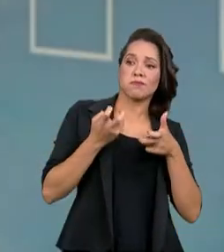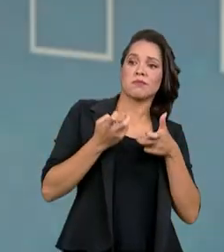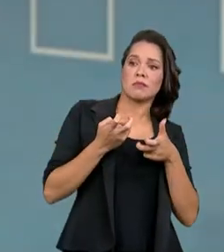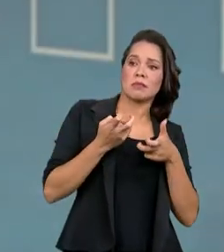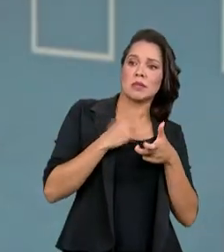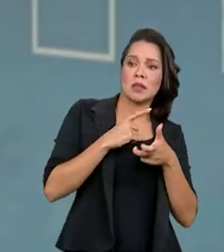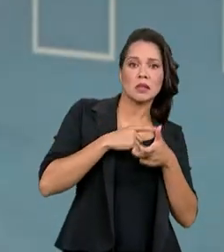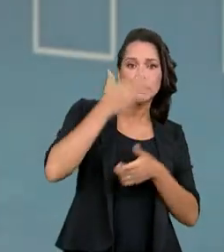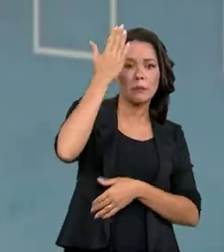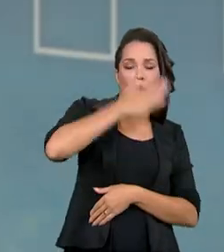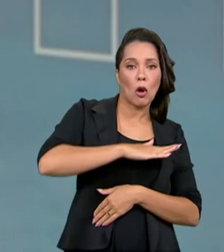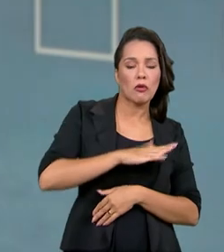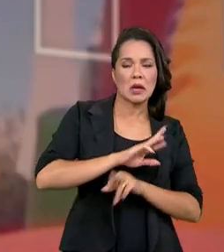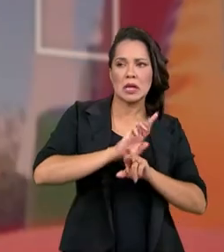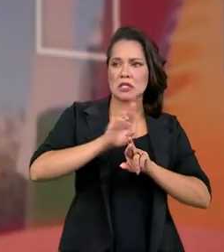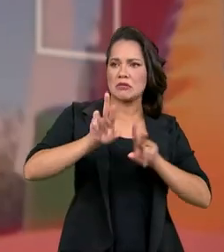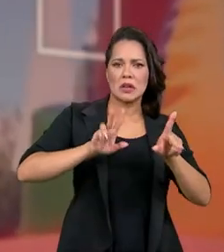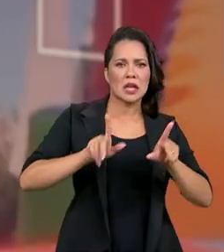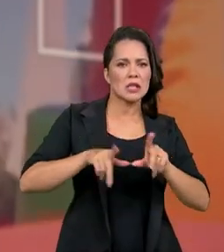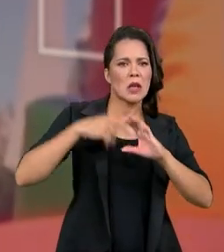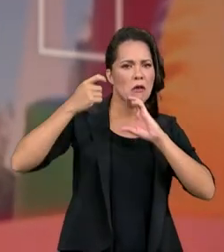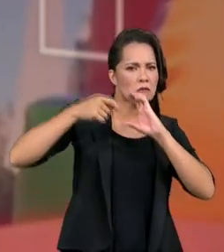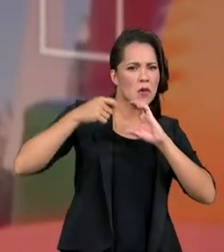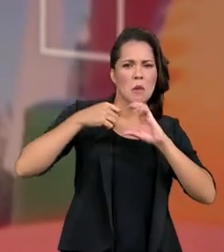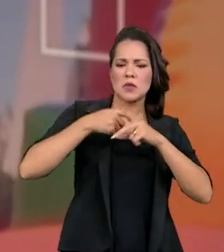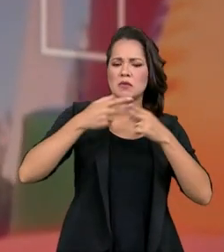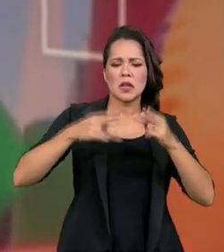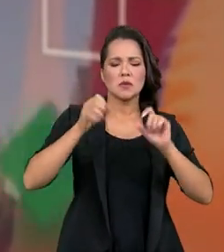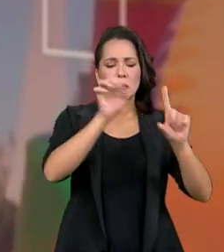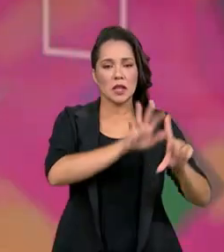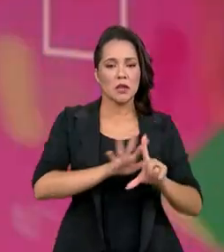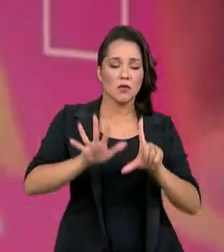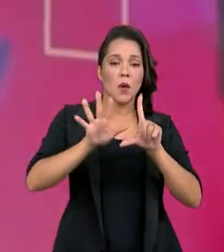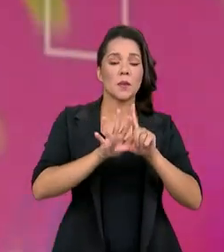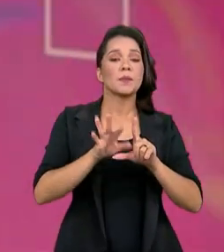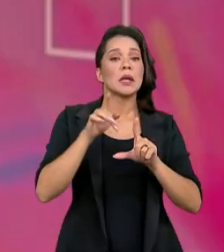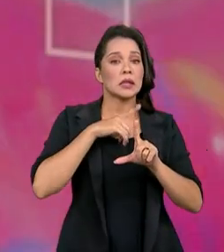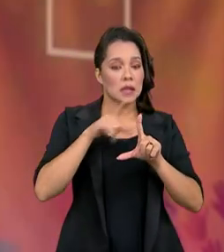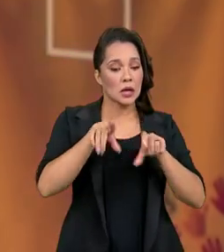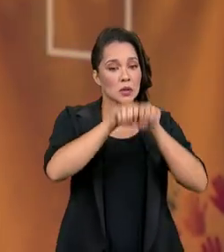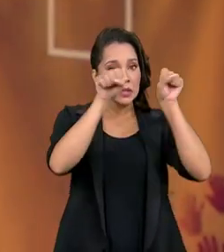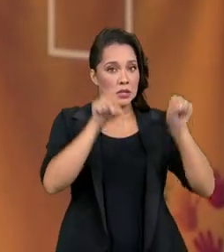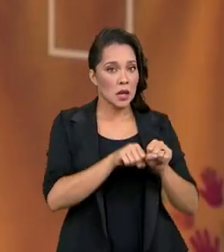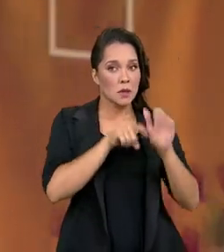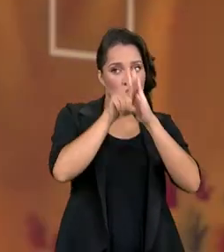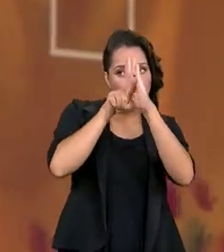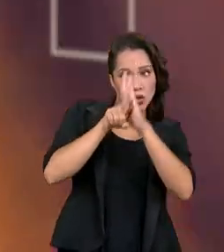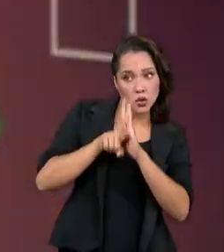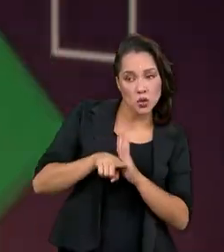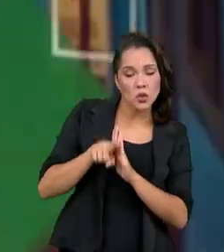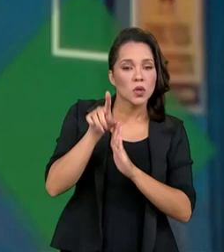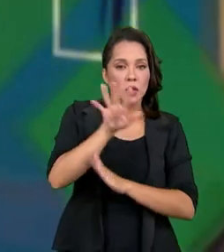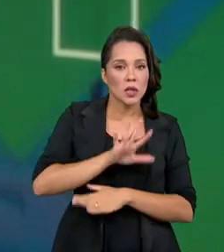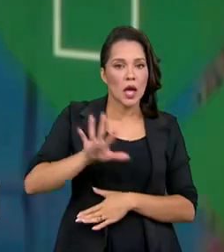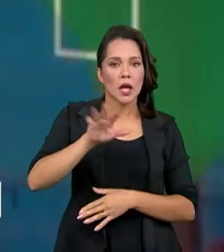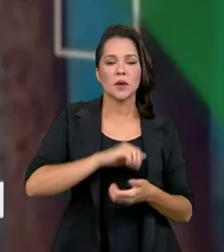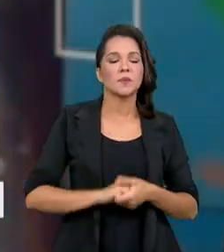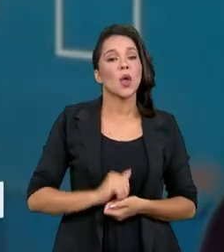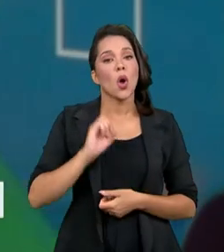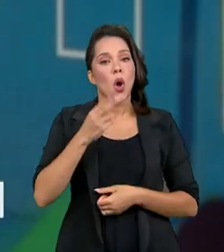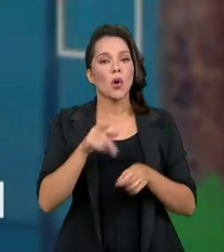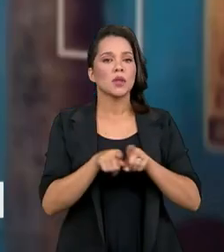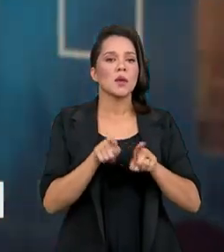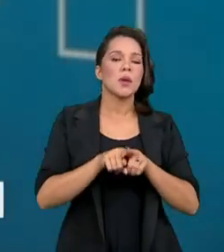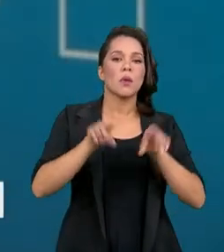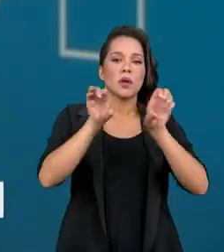recebe evidência por vários meios ou através da nossa plataforma, que também tem um sistema de levantamento de demandas locais ou através